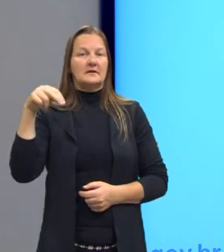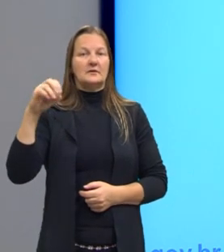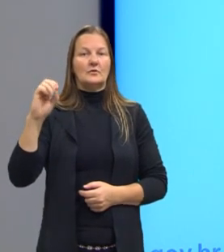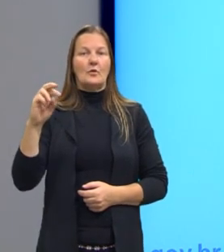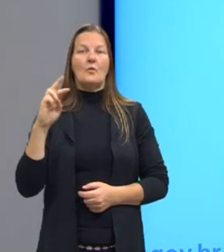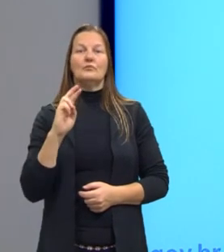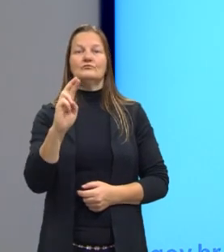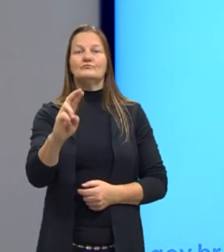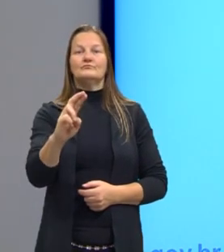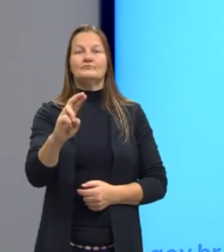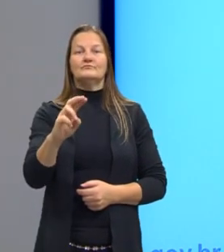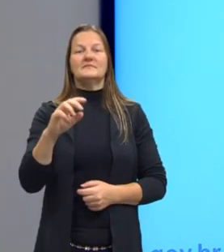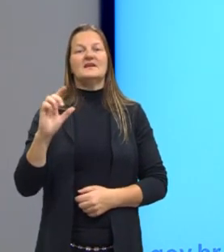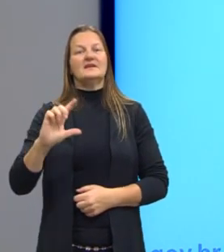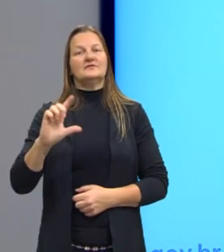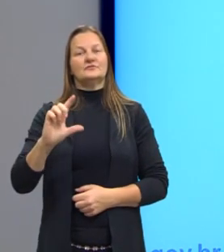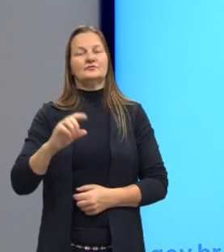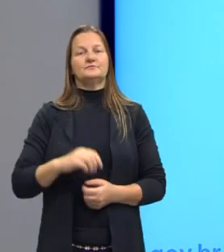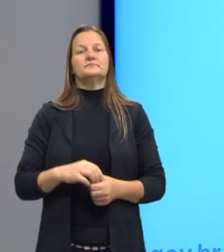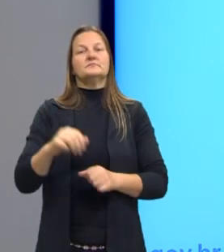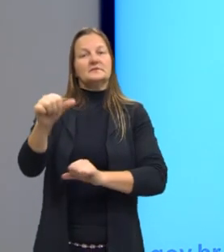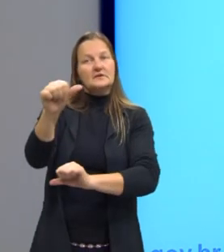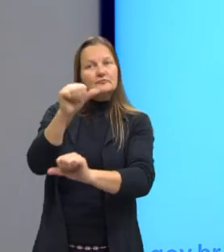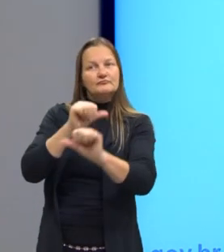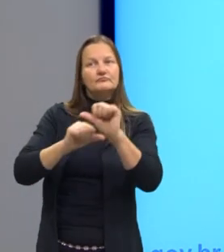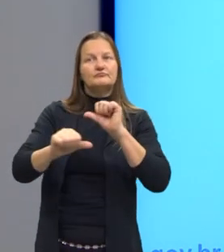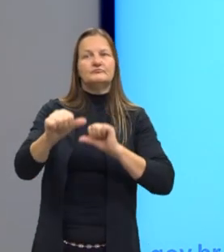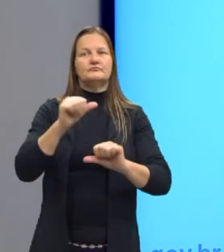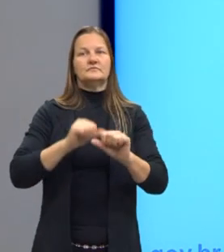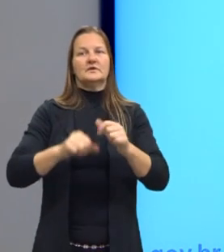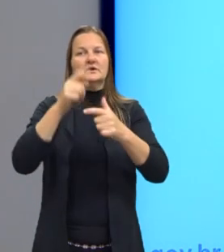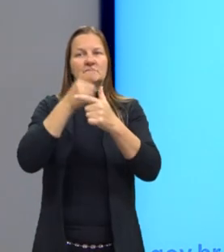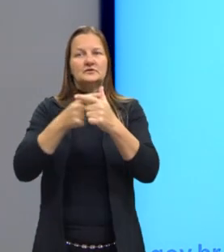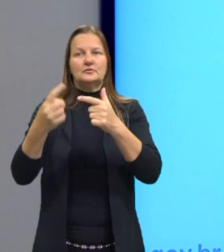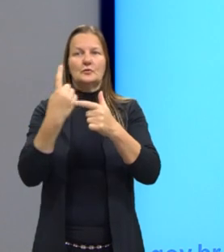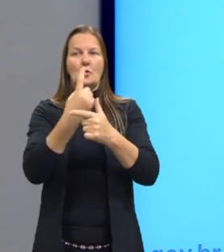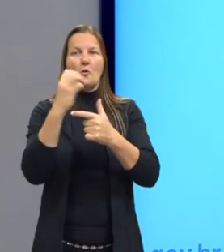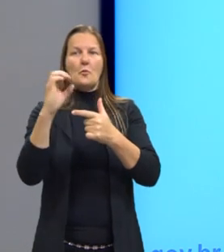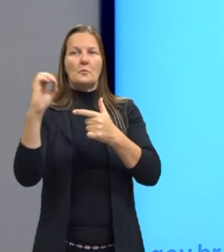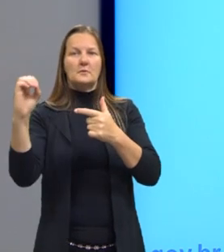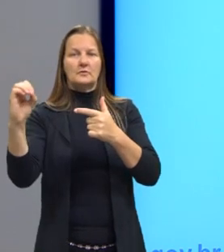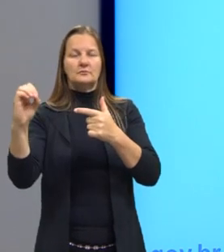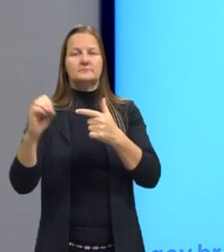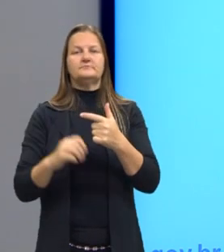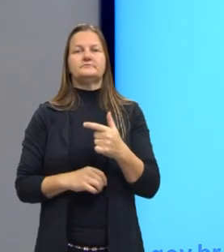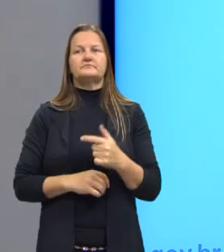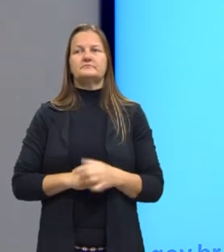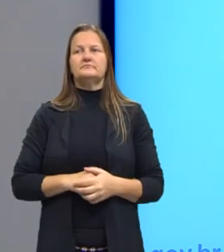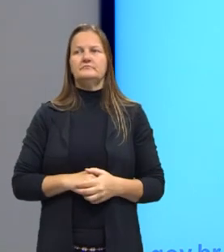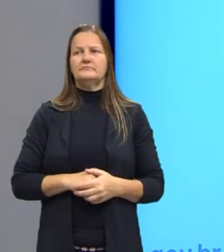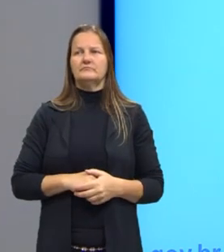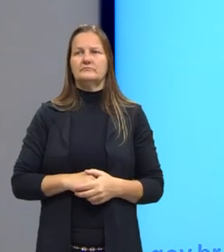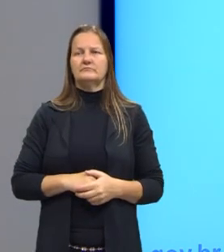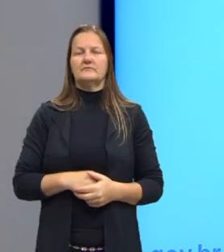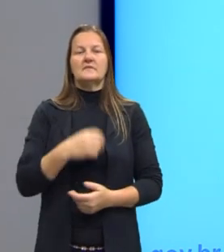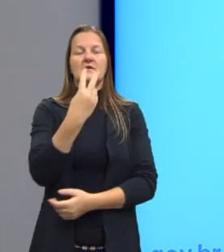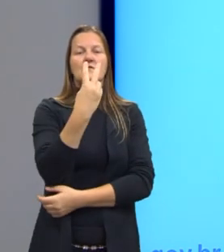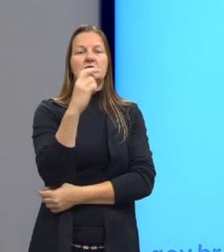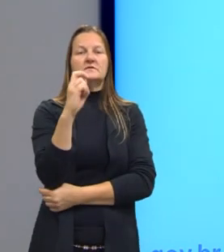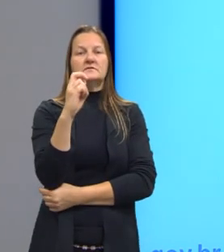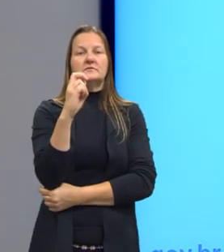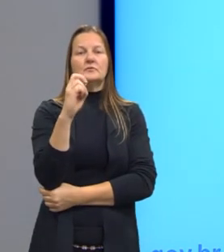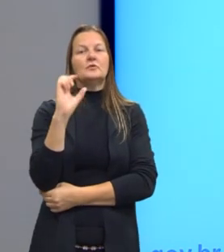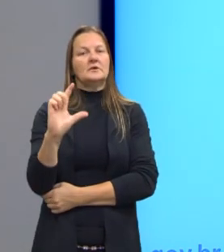resposta é em litros. Então, divido por mil, multiplico por mil, divido por mil, no fim, eu fico com 25